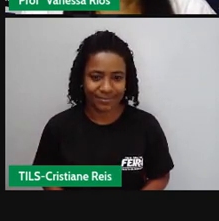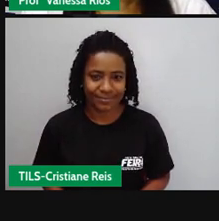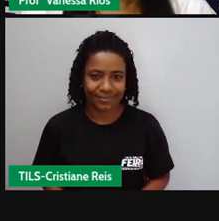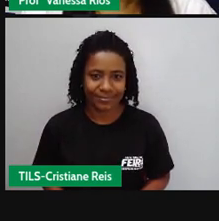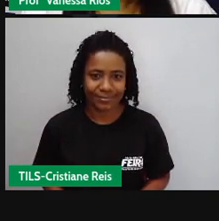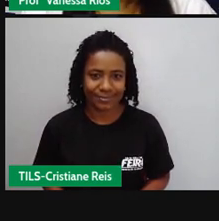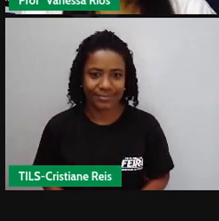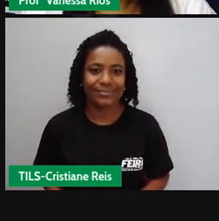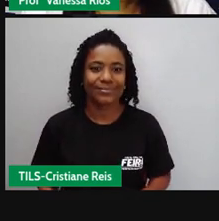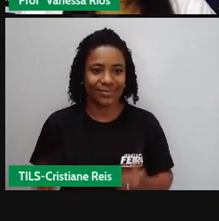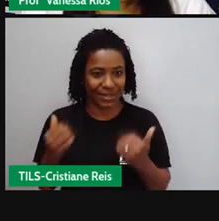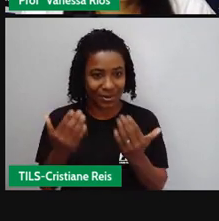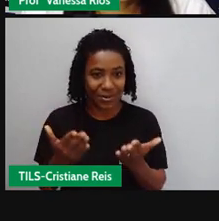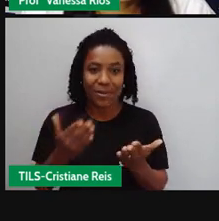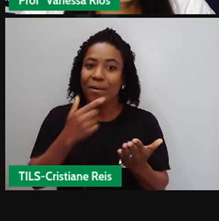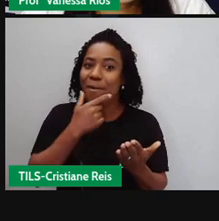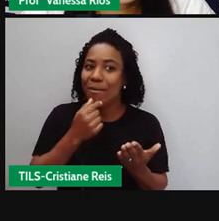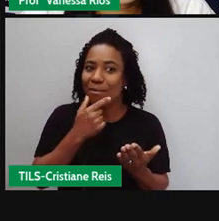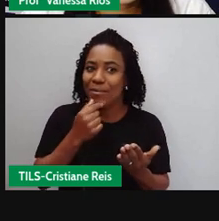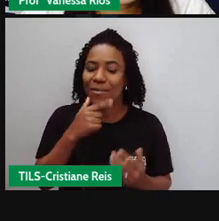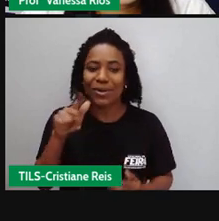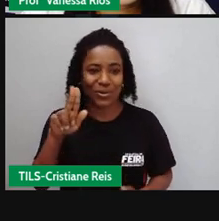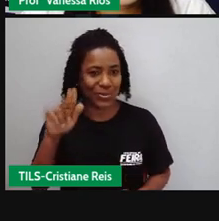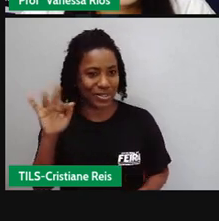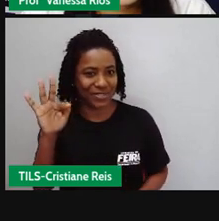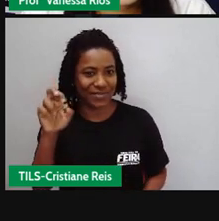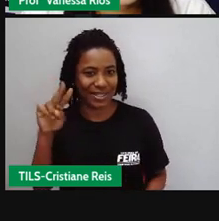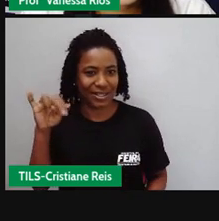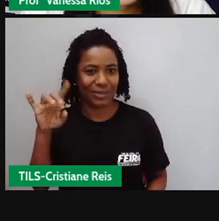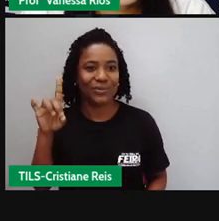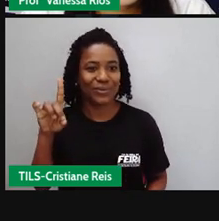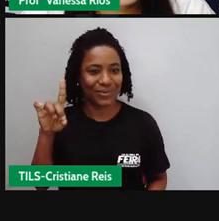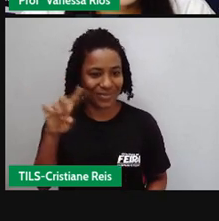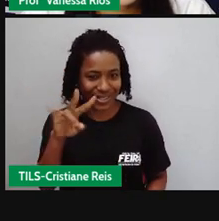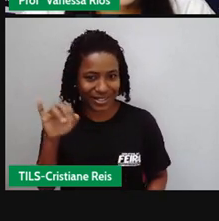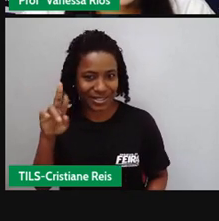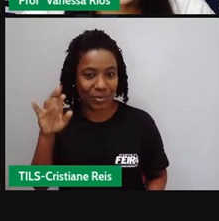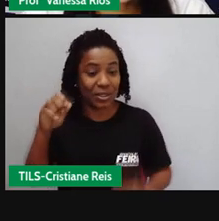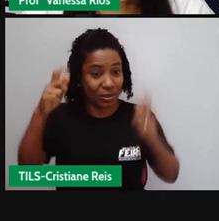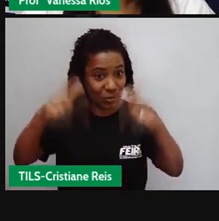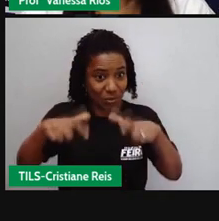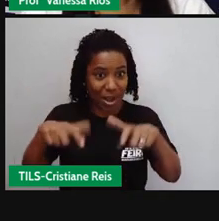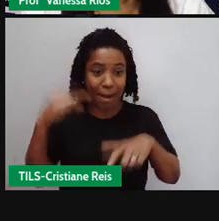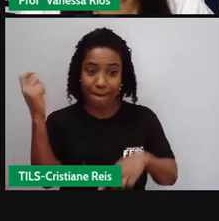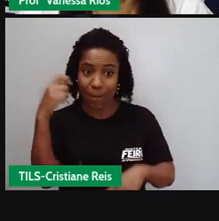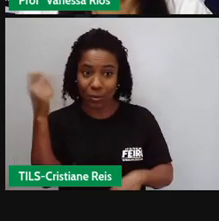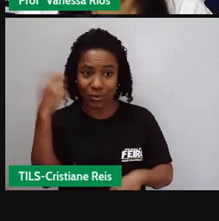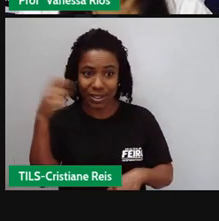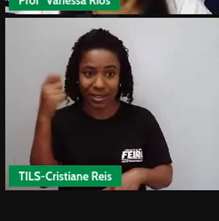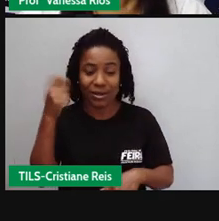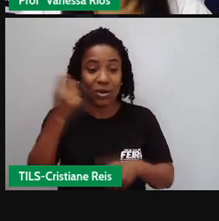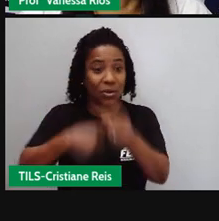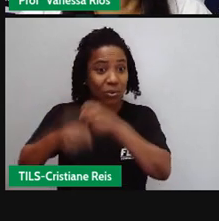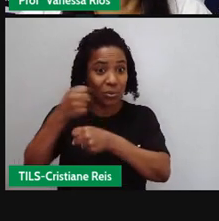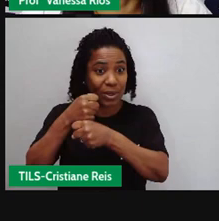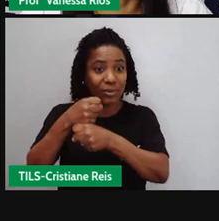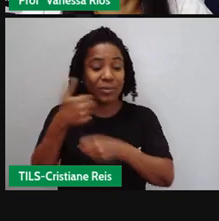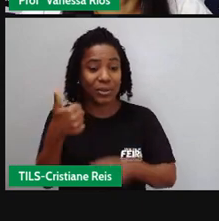Luiz Fernando Verice nasceu em Porto Alegre em 26 de setembro de 1936.